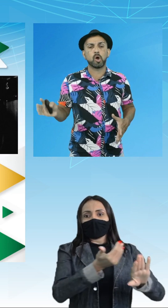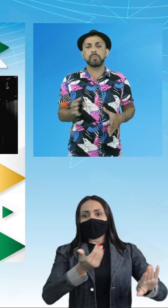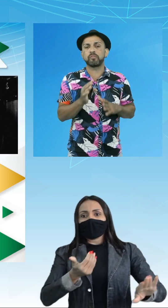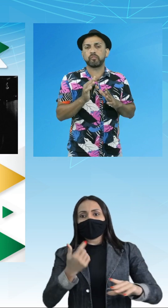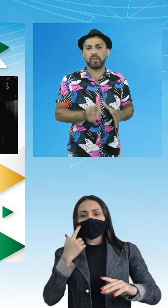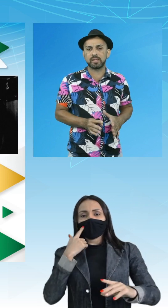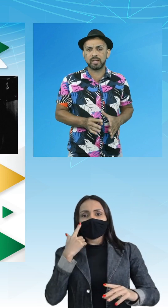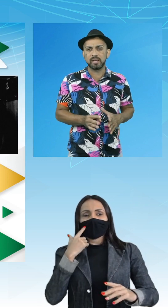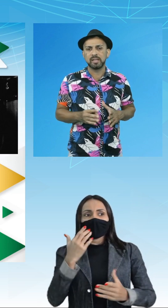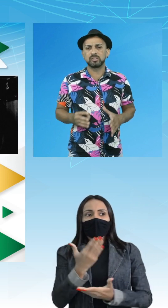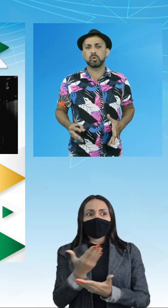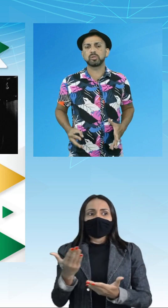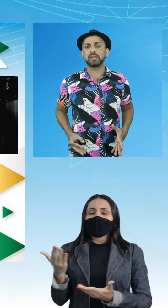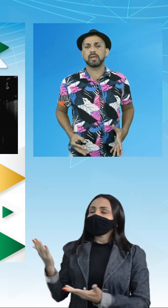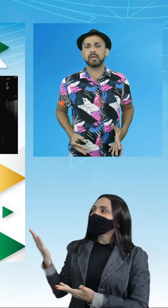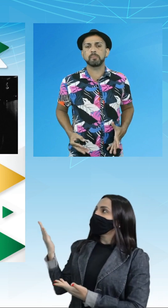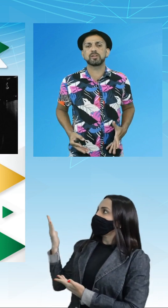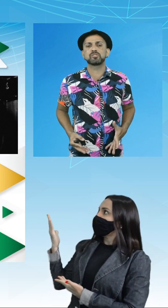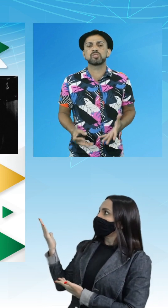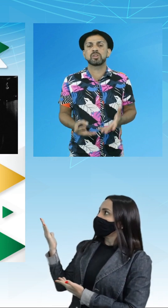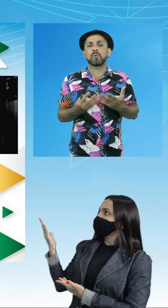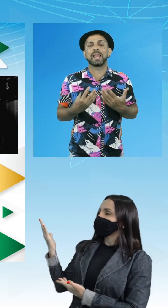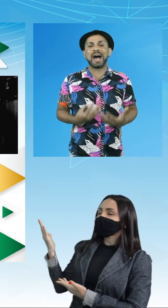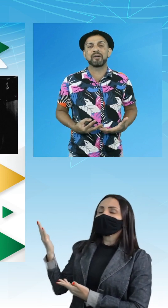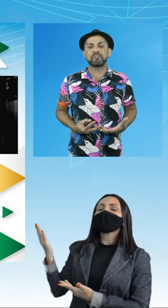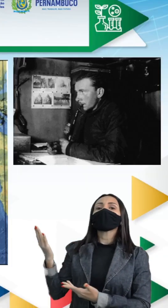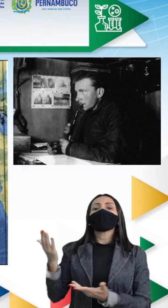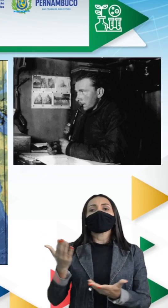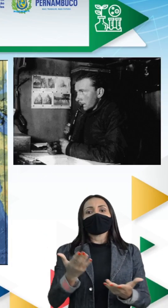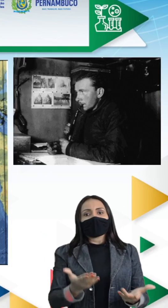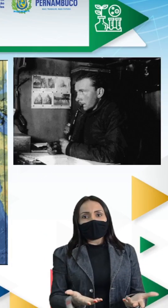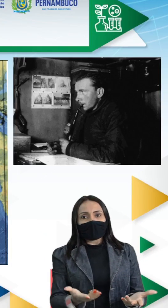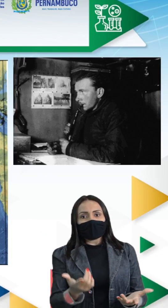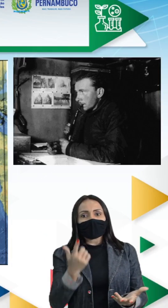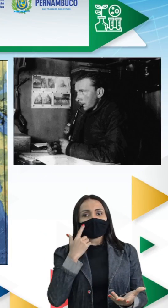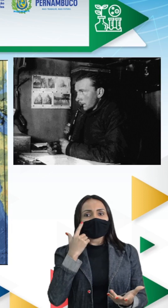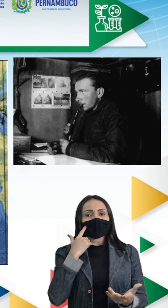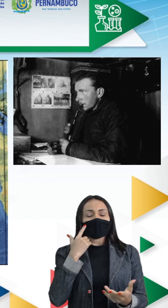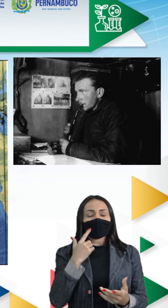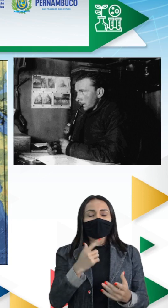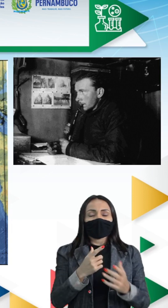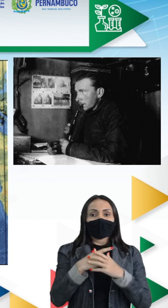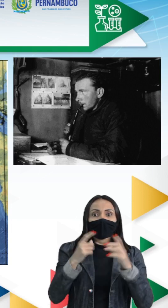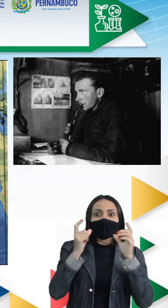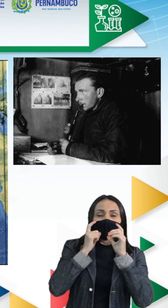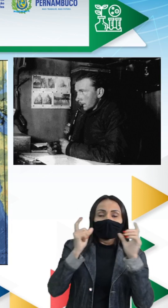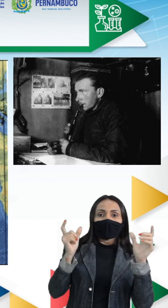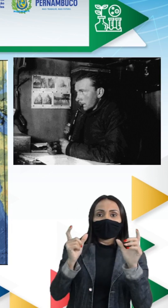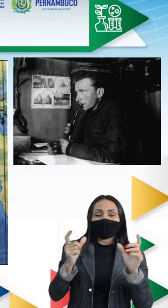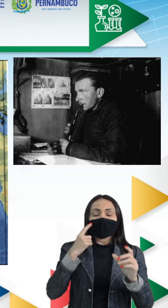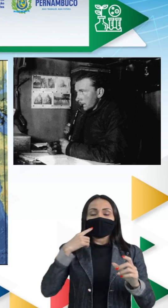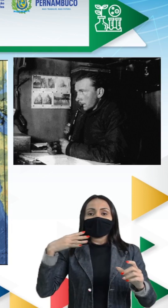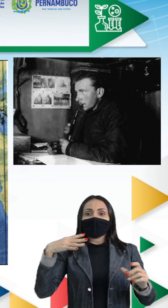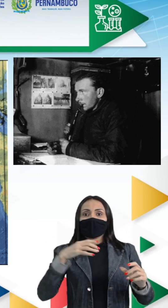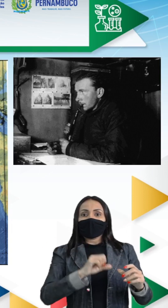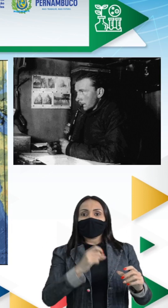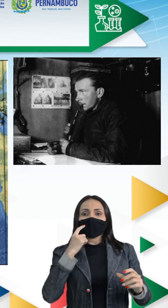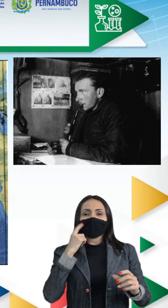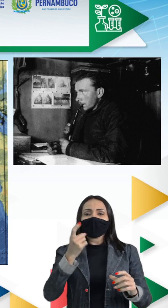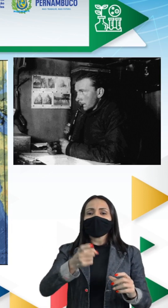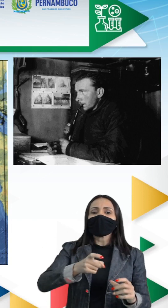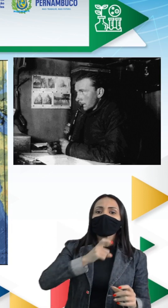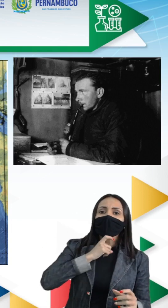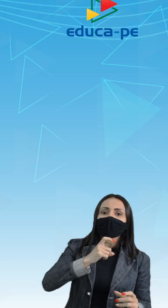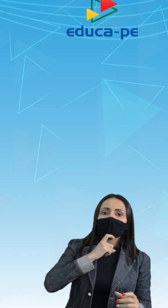é uma enorme fenda de onde emergiam larvas incandescentes que eram rapidamente resfriadas